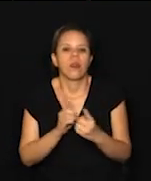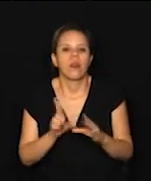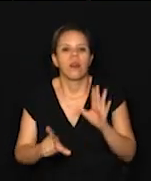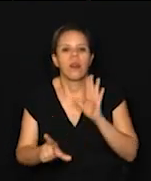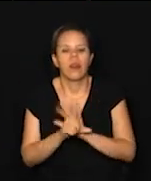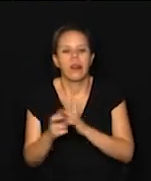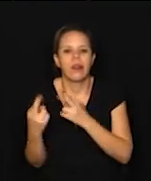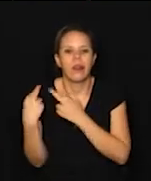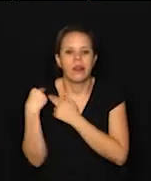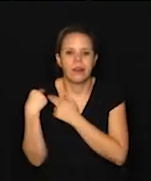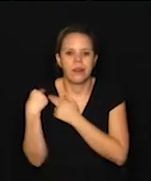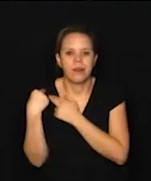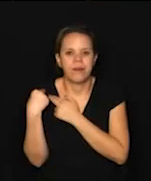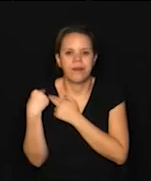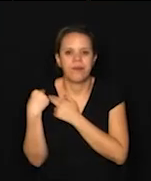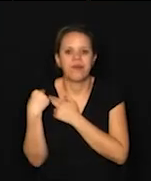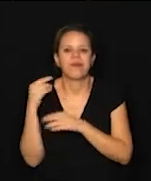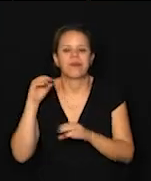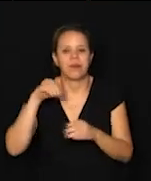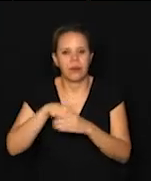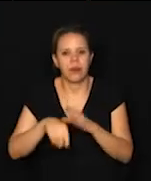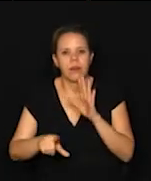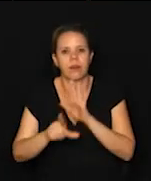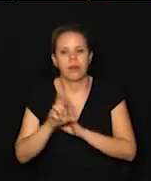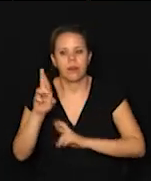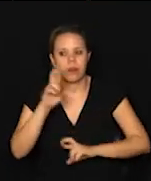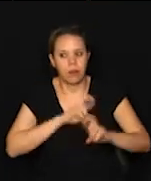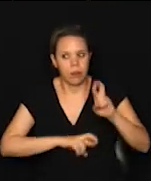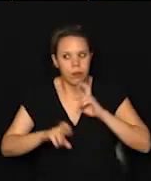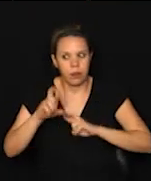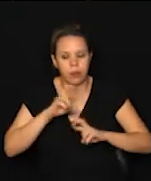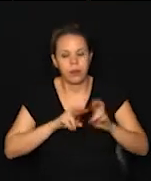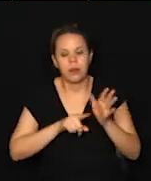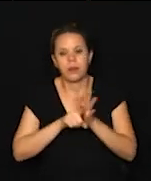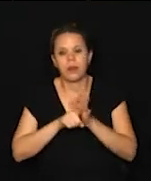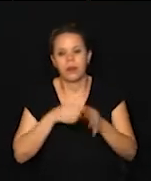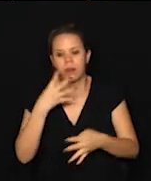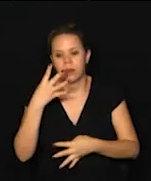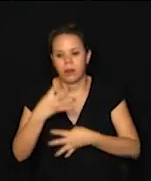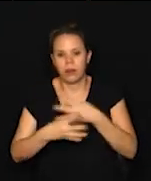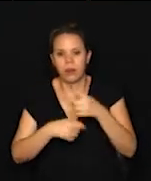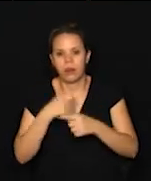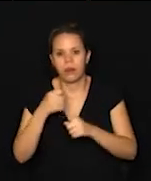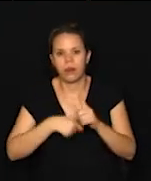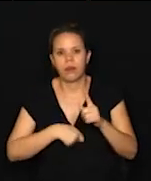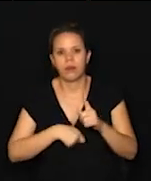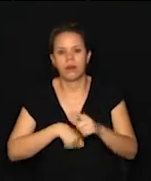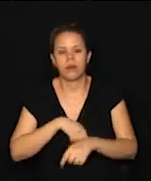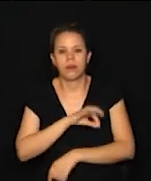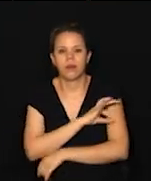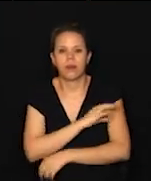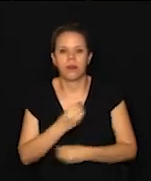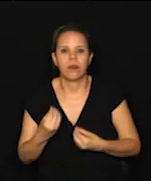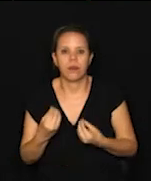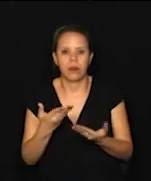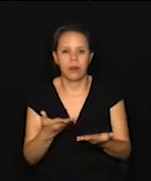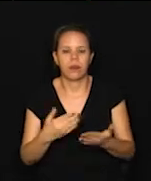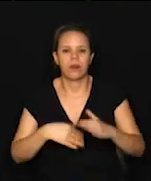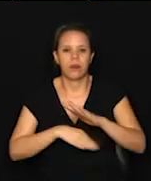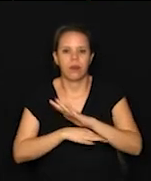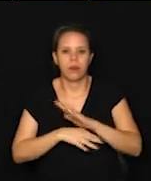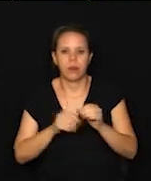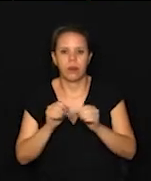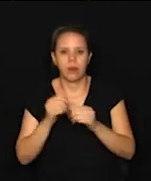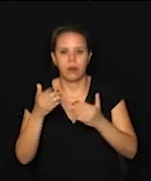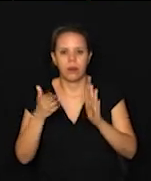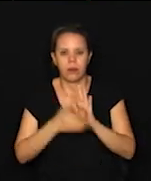responsabilidade. Então pela lei de responsabilidade fiscal, a cada quatro meses o Executivo deve ir ao Legislativo